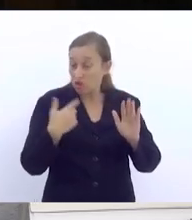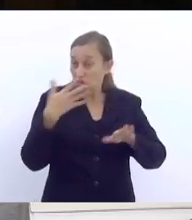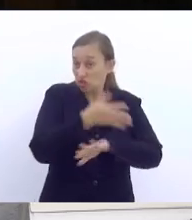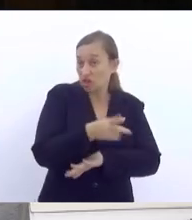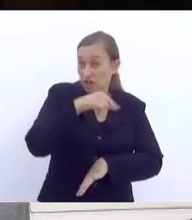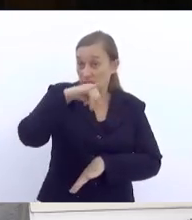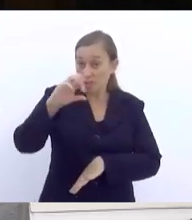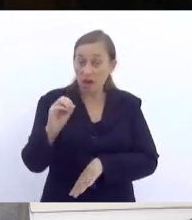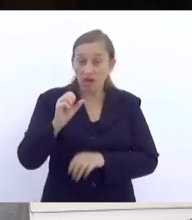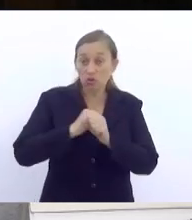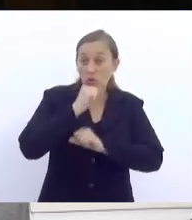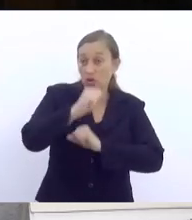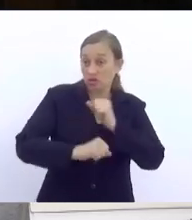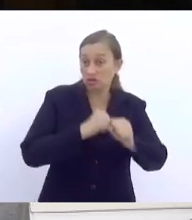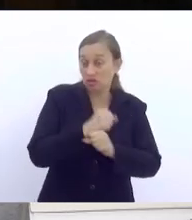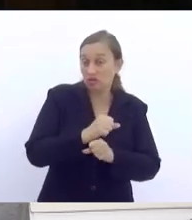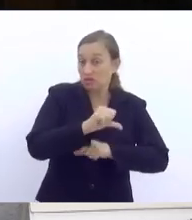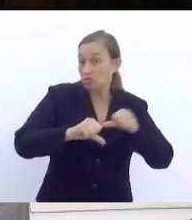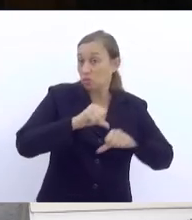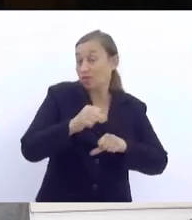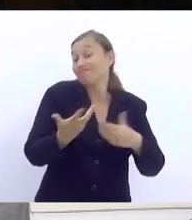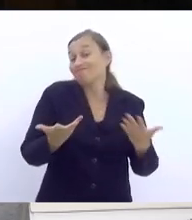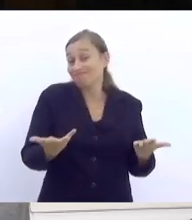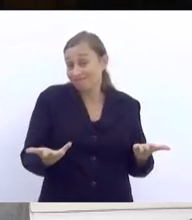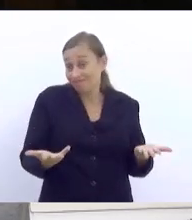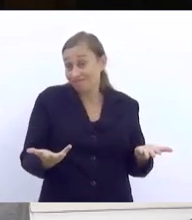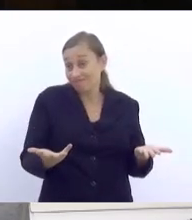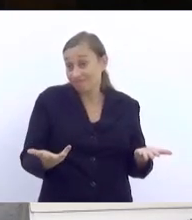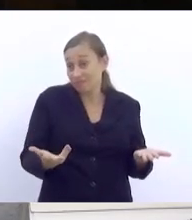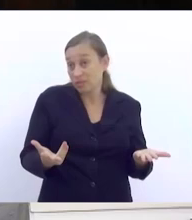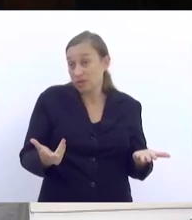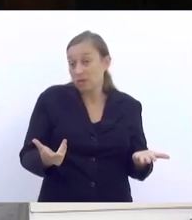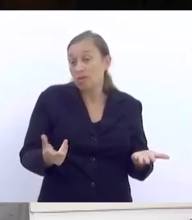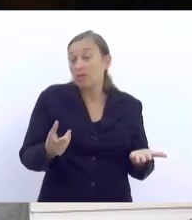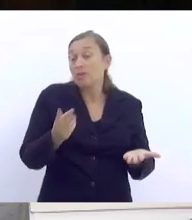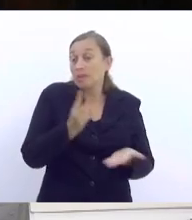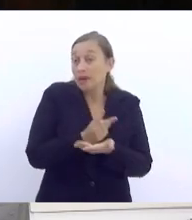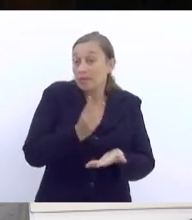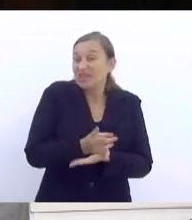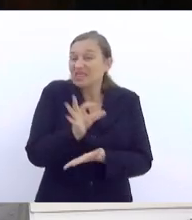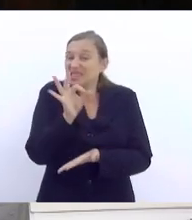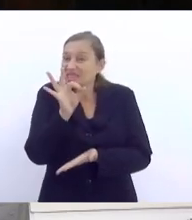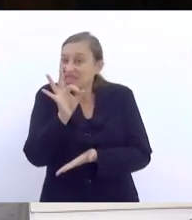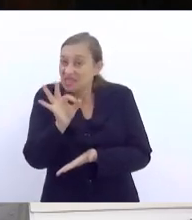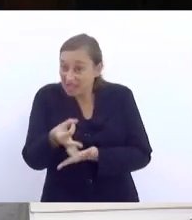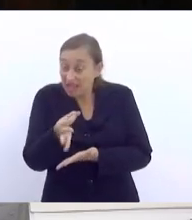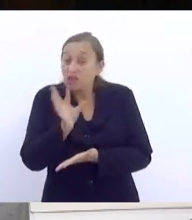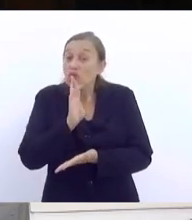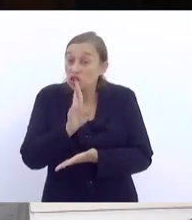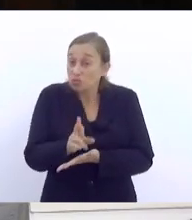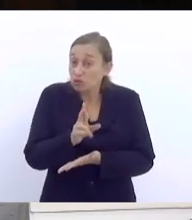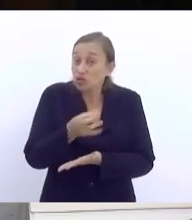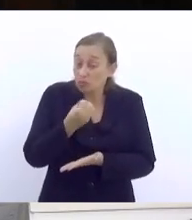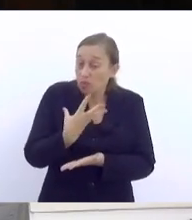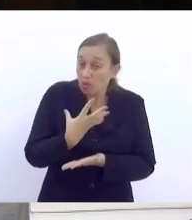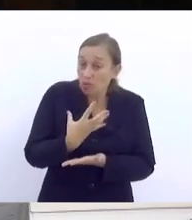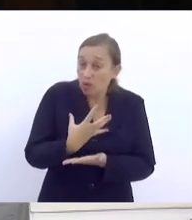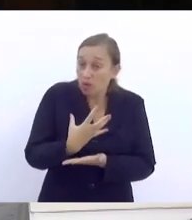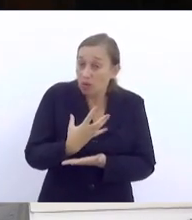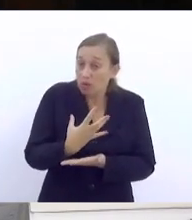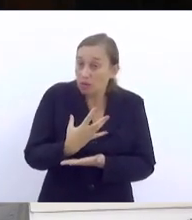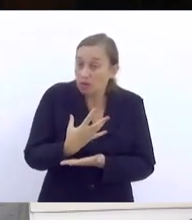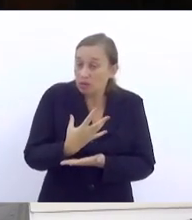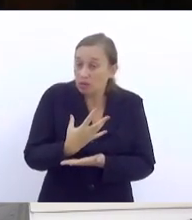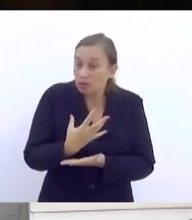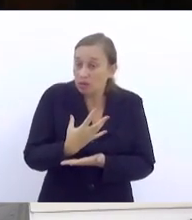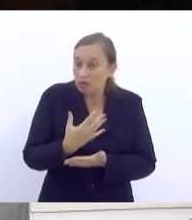maio do ano que vem, a gente muda. Ainda que dê certo, ainda que esteja dentro, que a gente faça alguma coisa que esteja